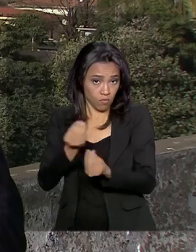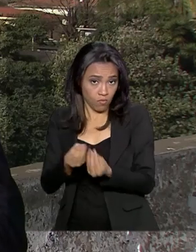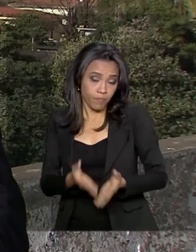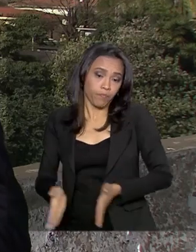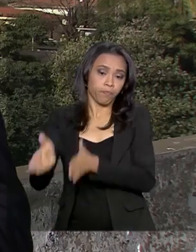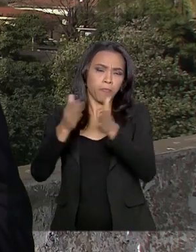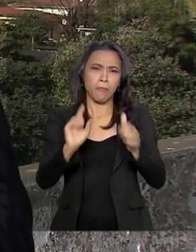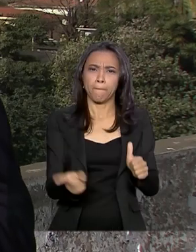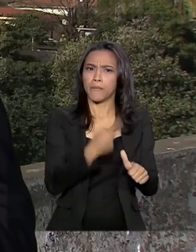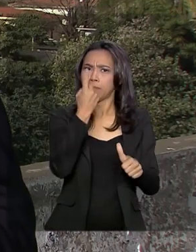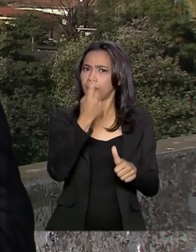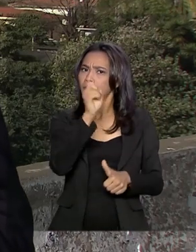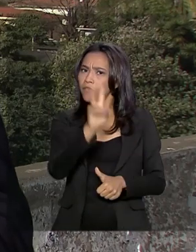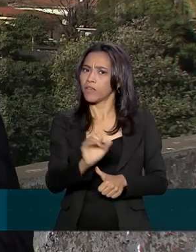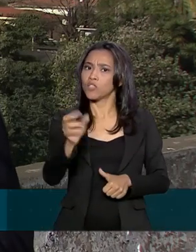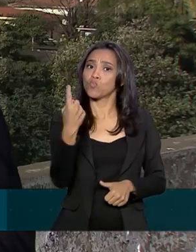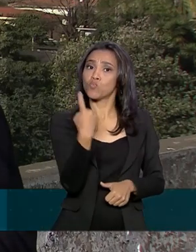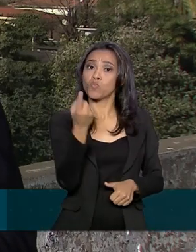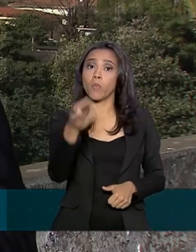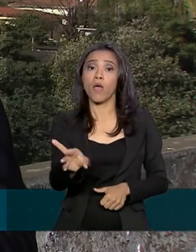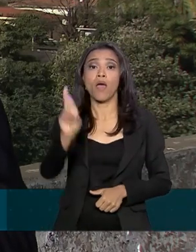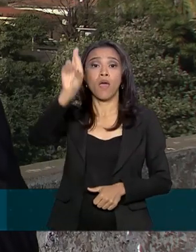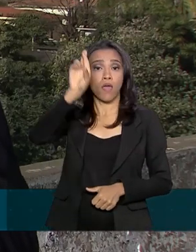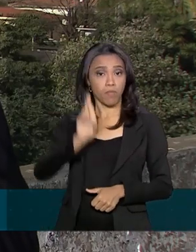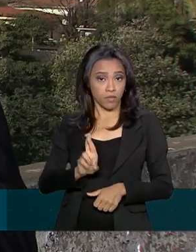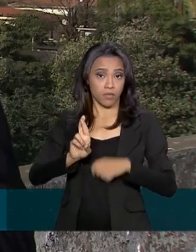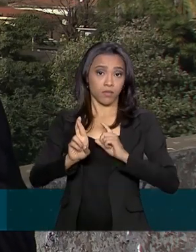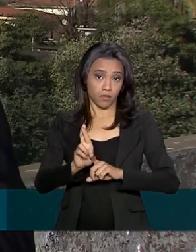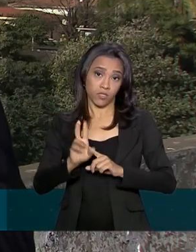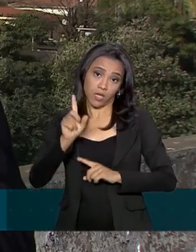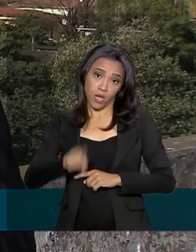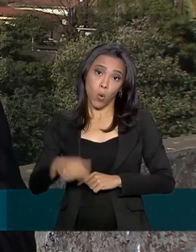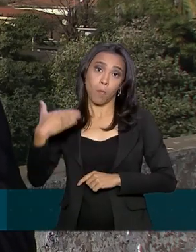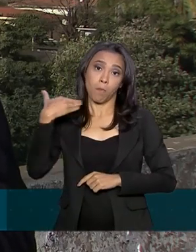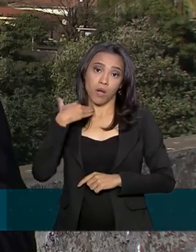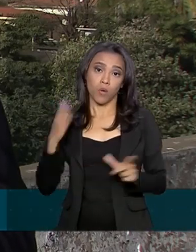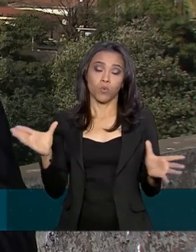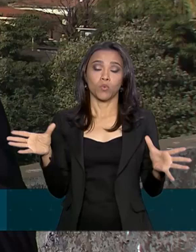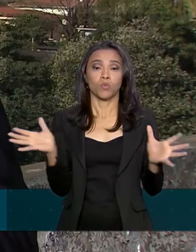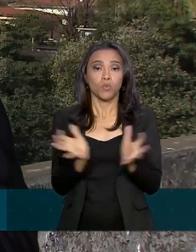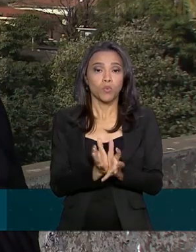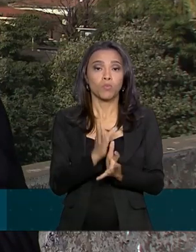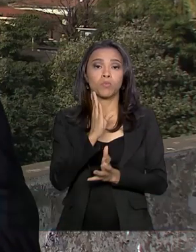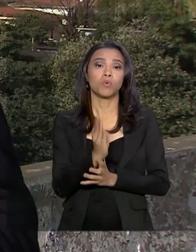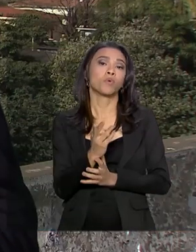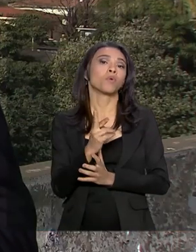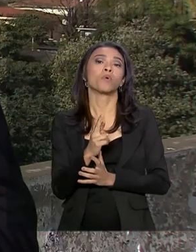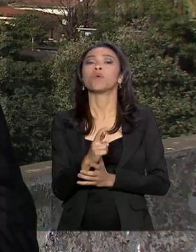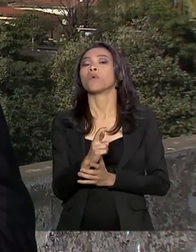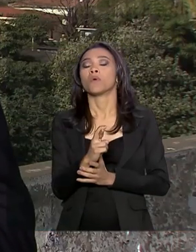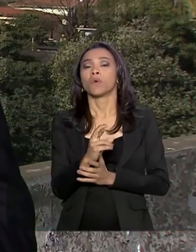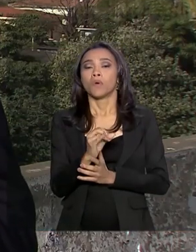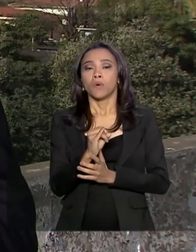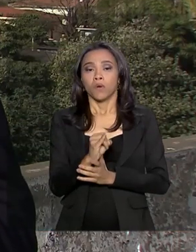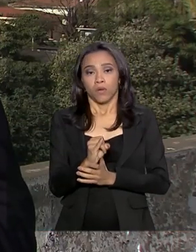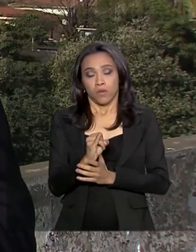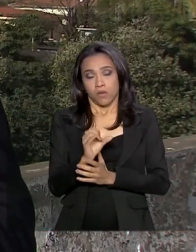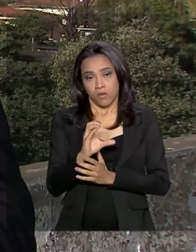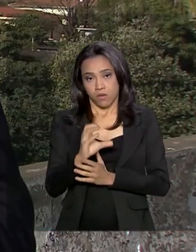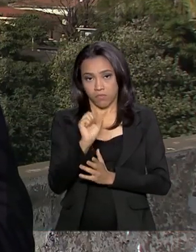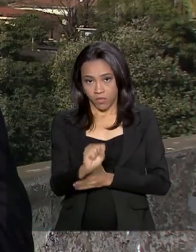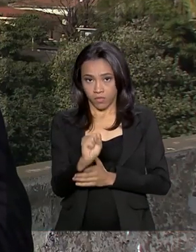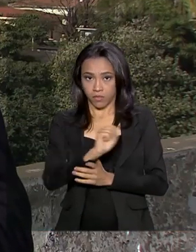representante do novo banco de desenvolvimento, o Banco dos BRICS, participou da reunião dos ministros de meio ambiente. A instituição